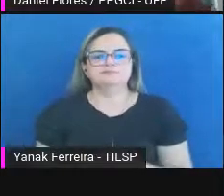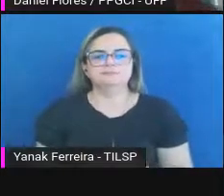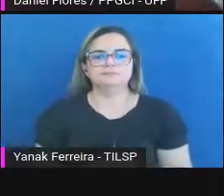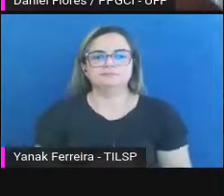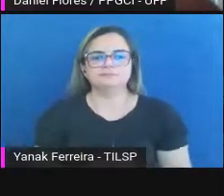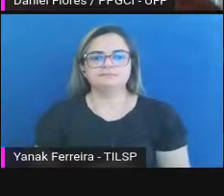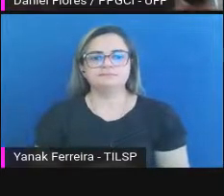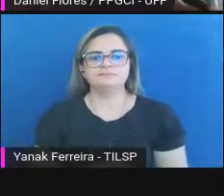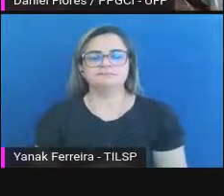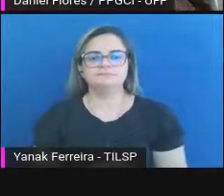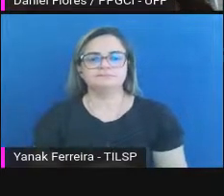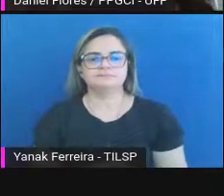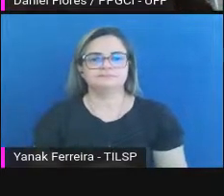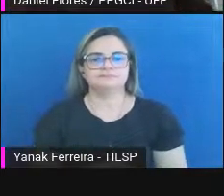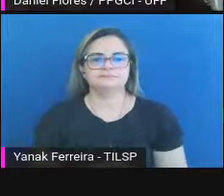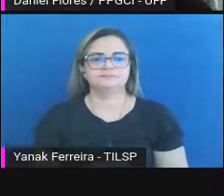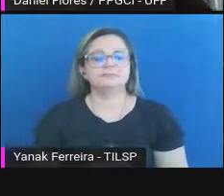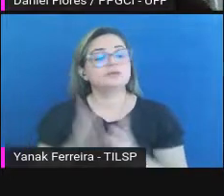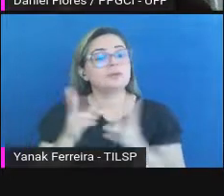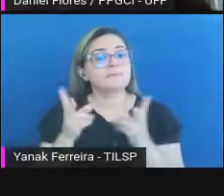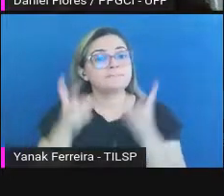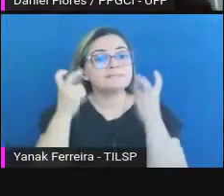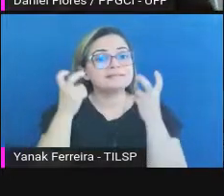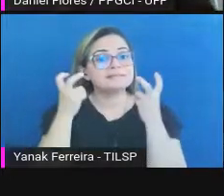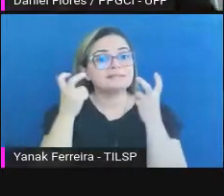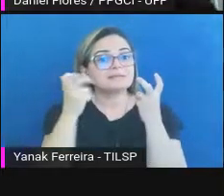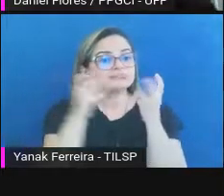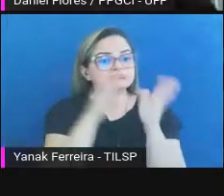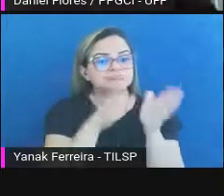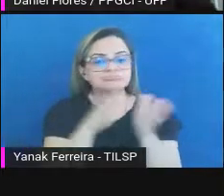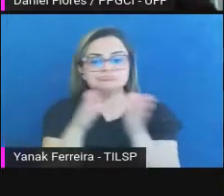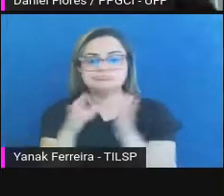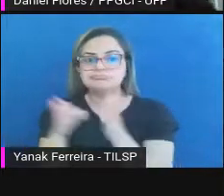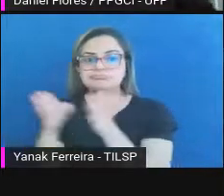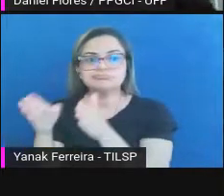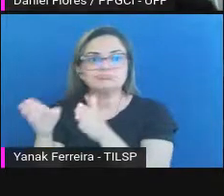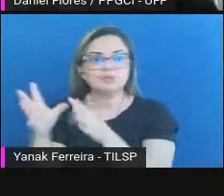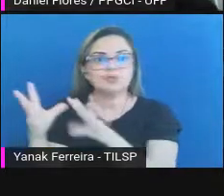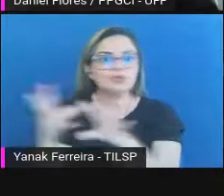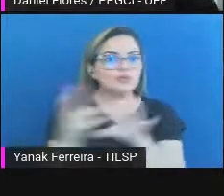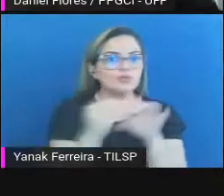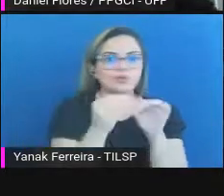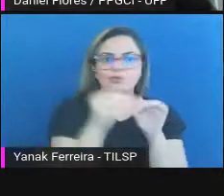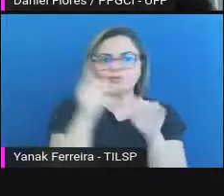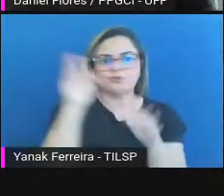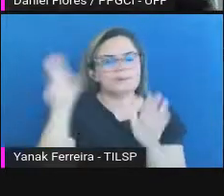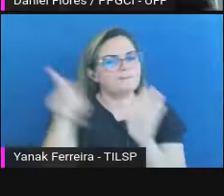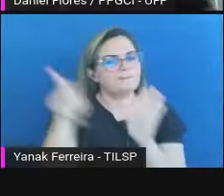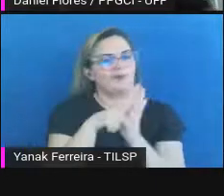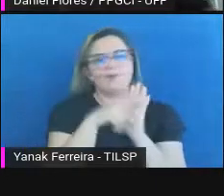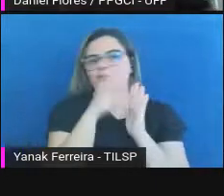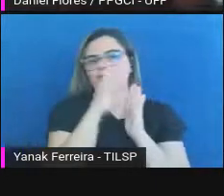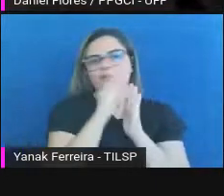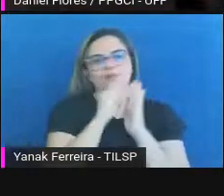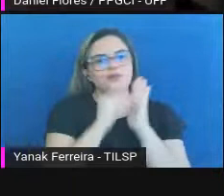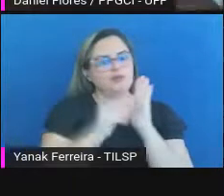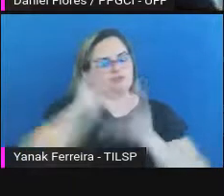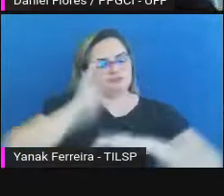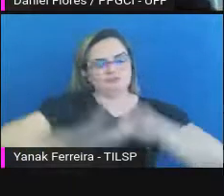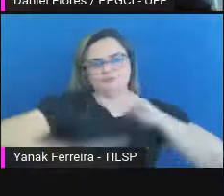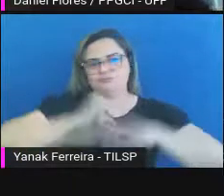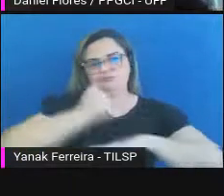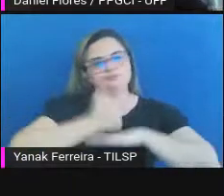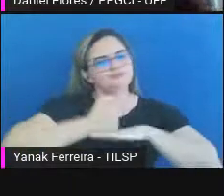disseminação. Veja como agora esses três pacotes é conteúdo de arquivista, é conteúdo de bibliotecário, é